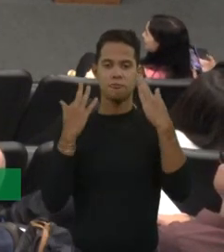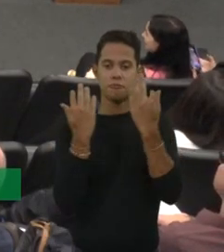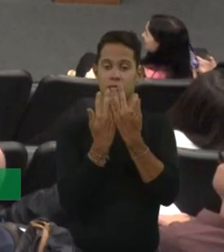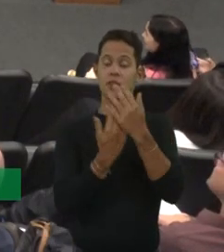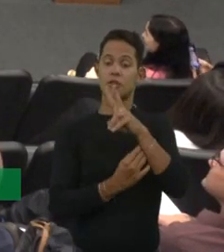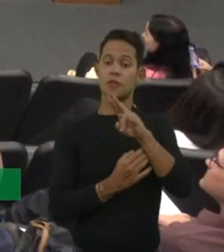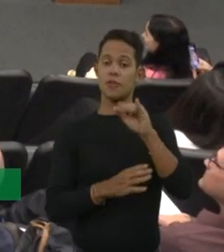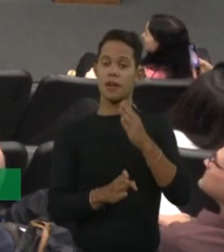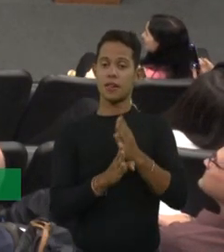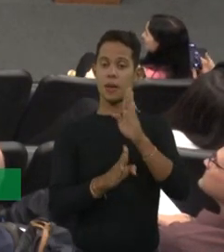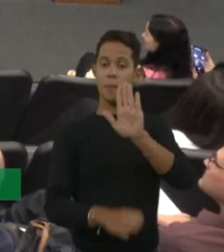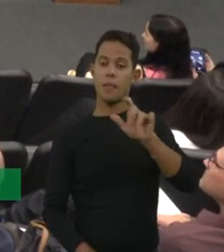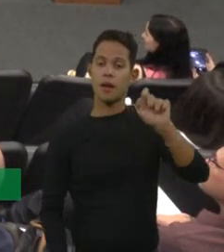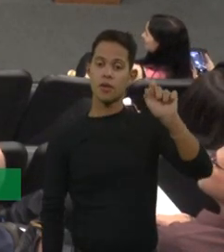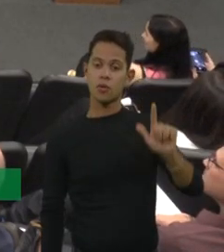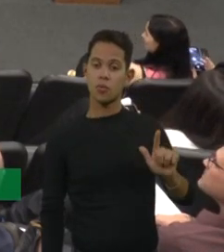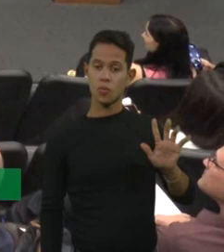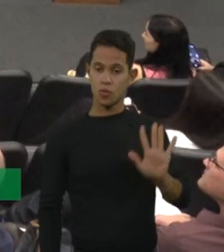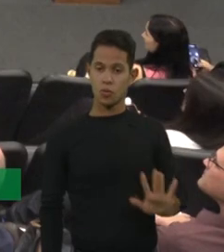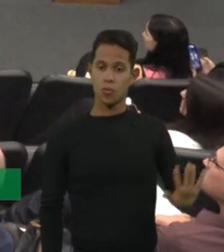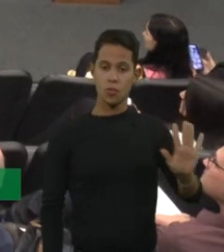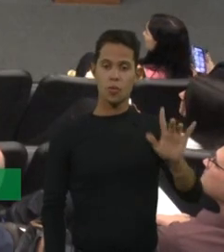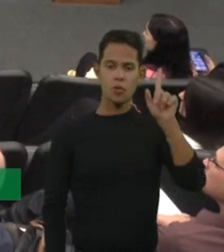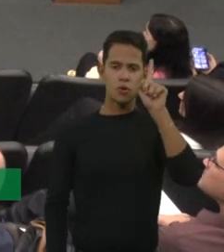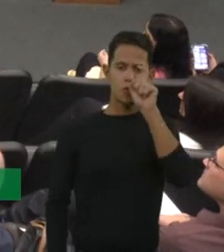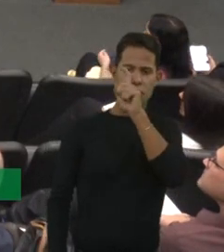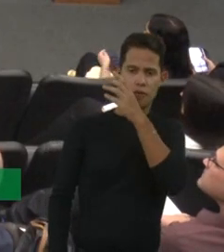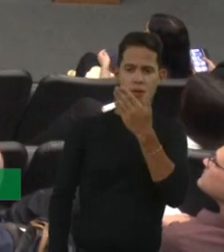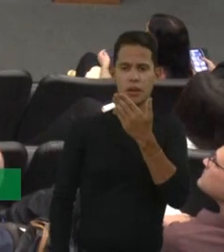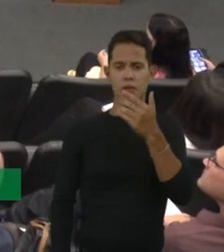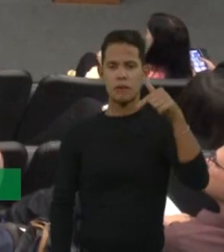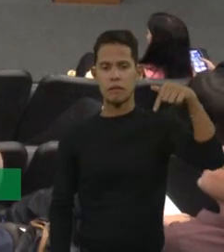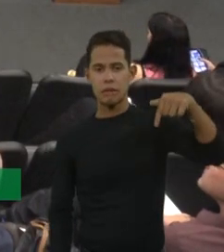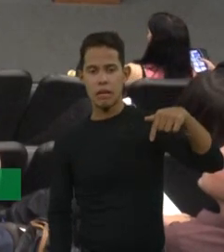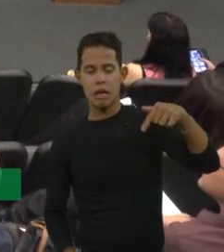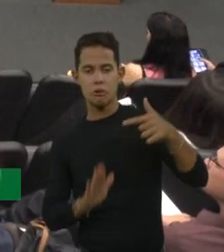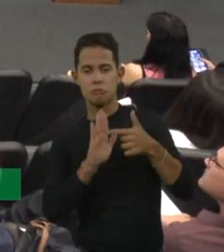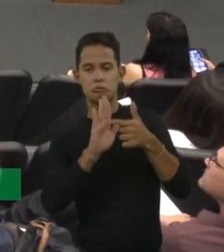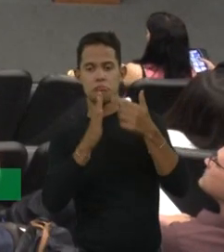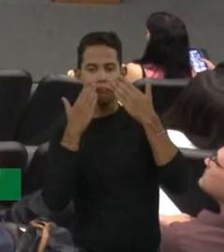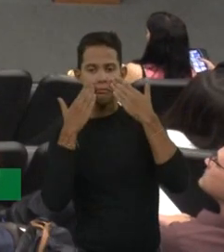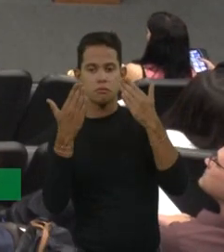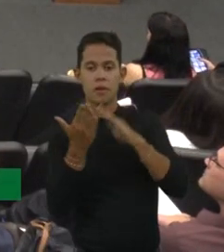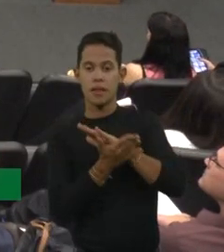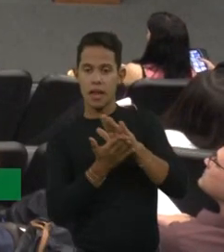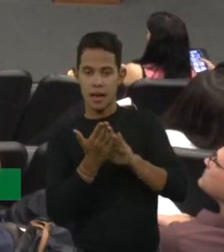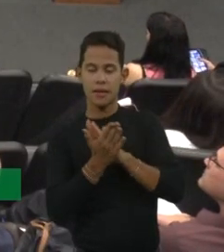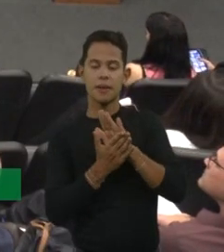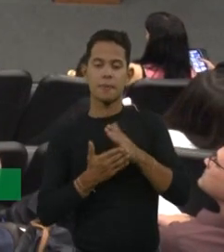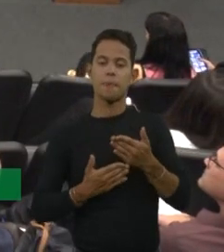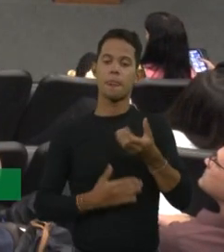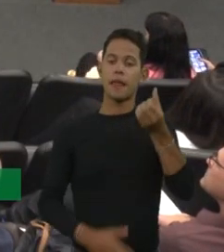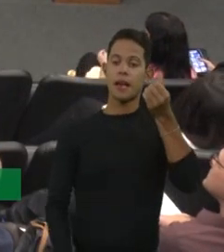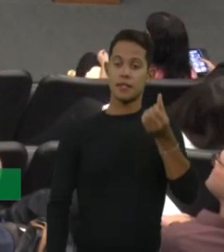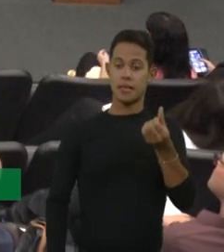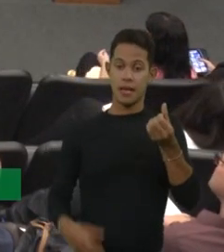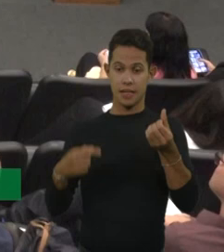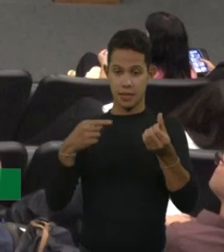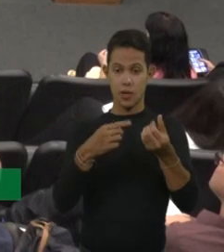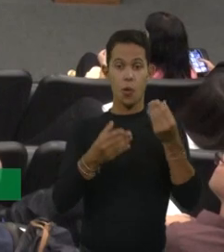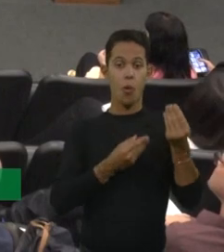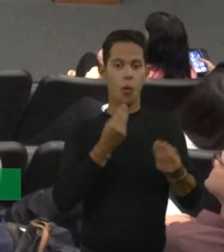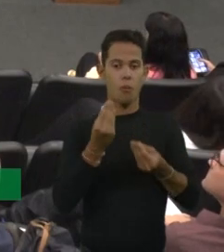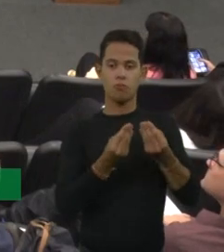um aqui. Mas no Sul tá bem difícil. É tipo 7 pra aparecer, né? Não tem. Daqui a pouco aparece. A 6 foi assim. Não